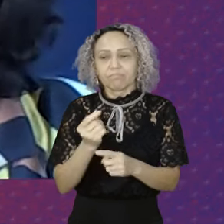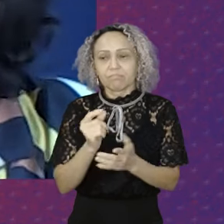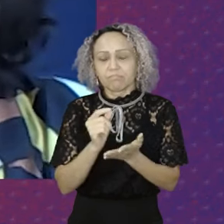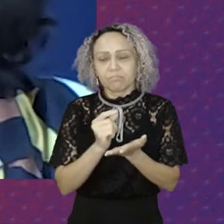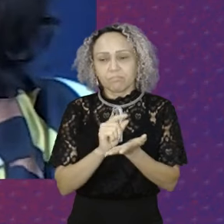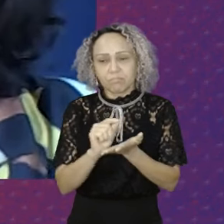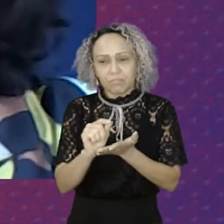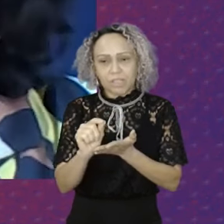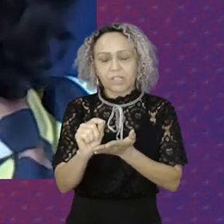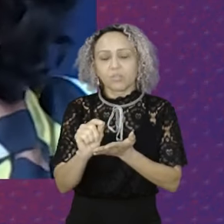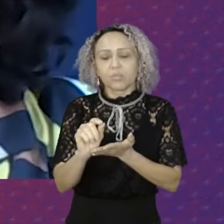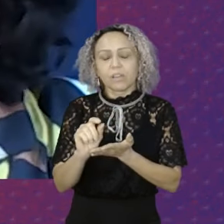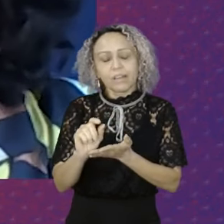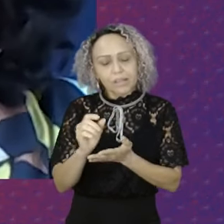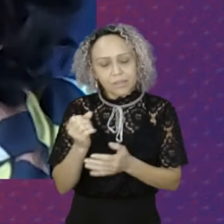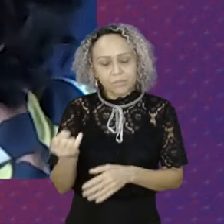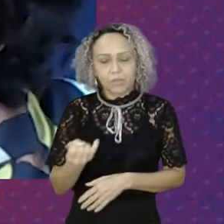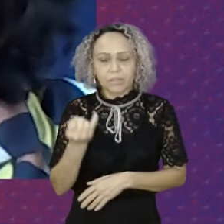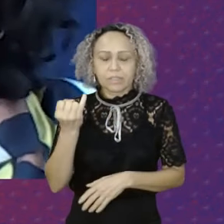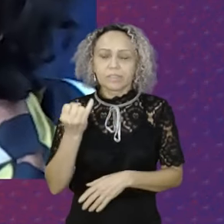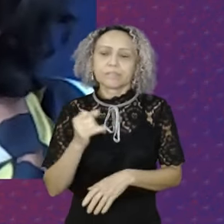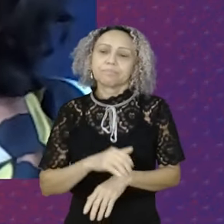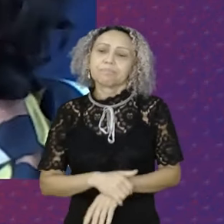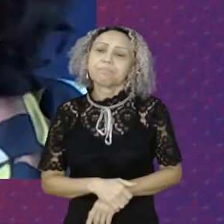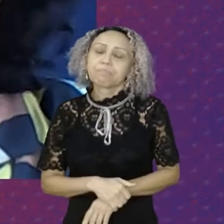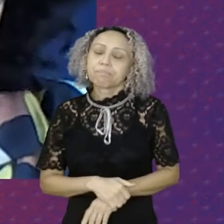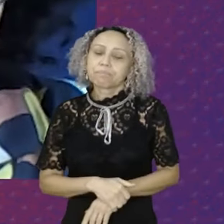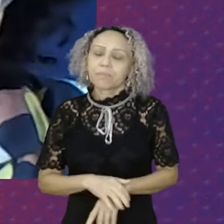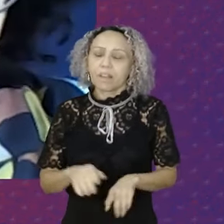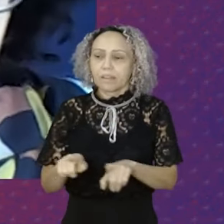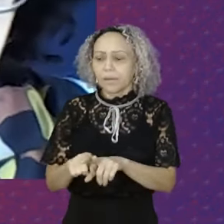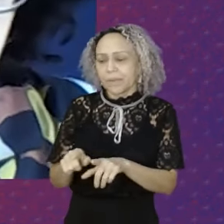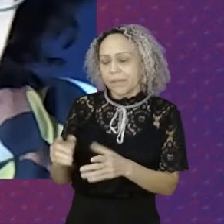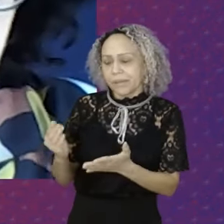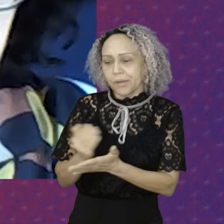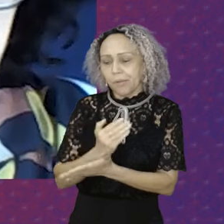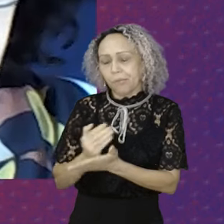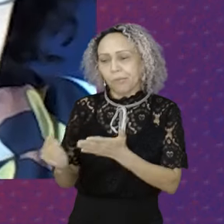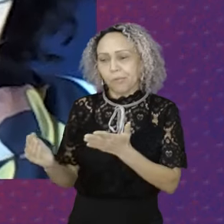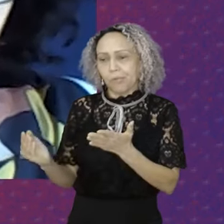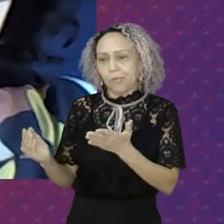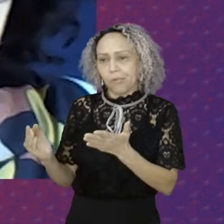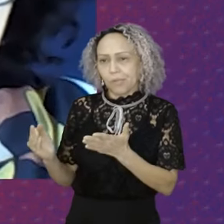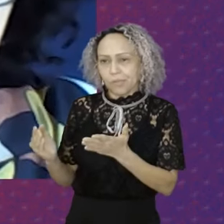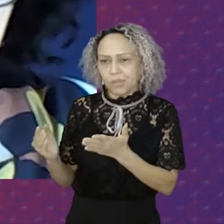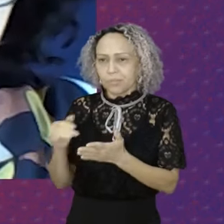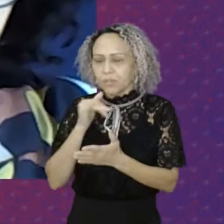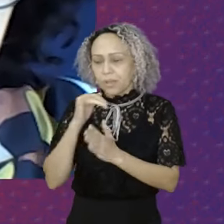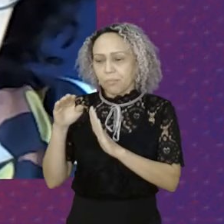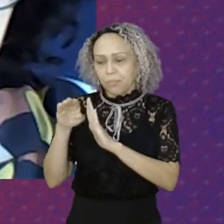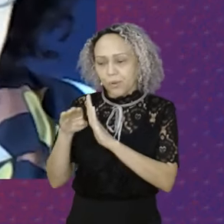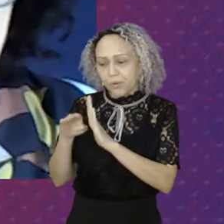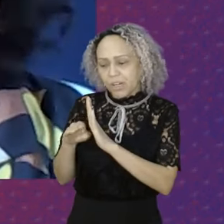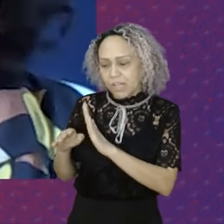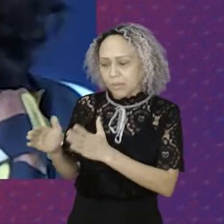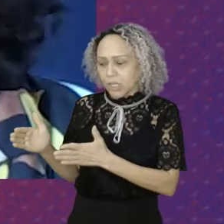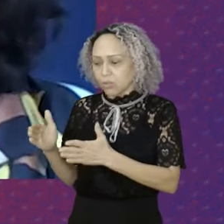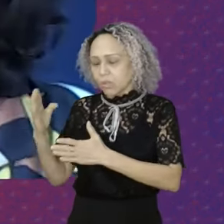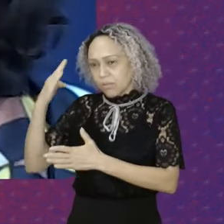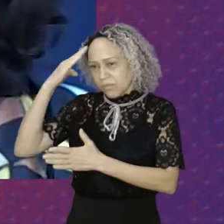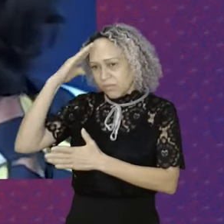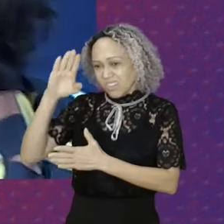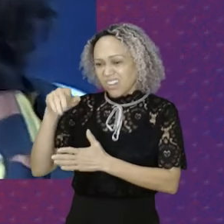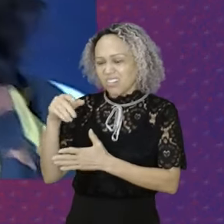extintos Durante o governo Bolsonaro Então Um deles É o programa Mulher sem